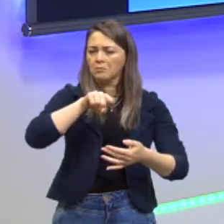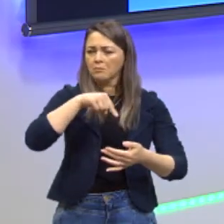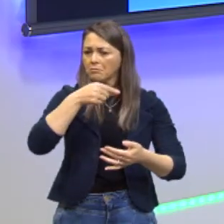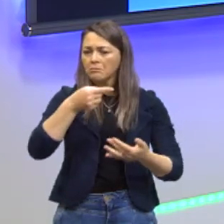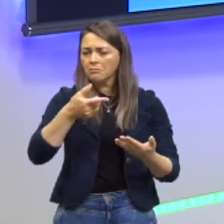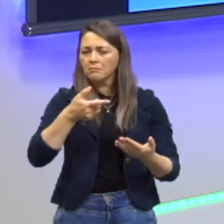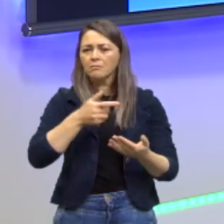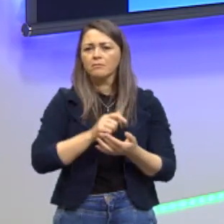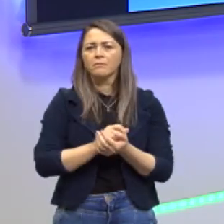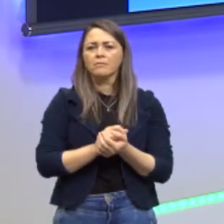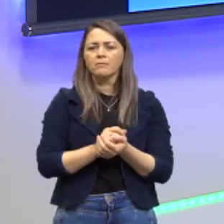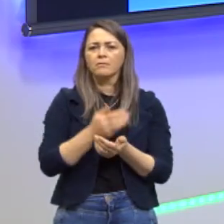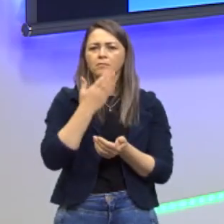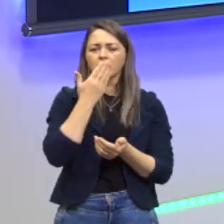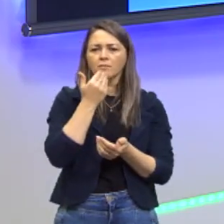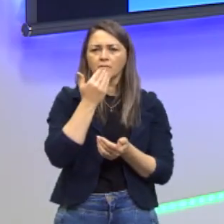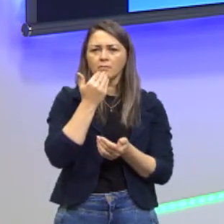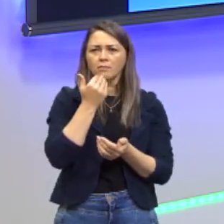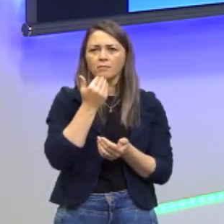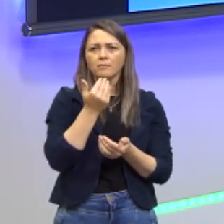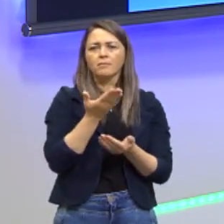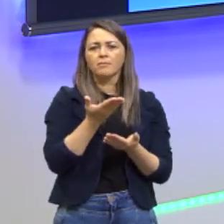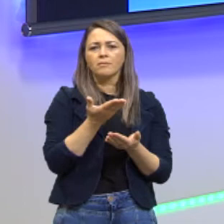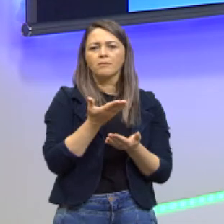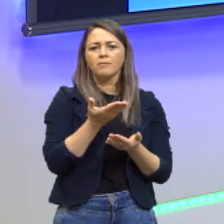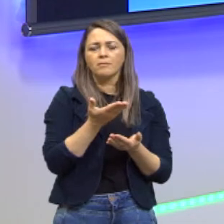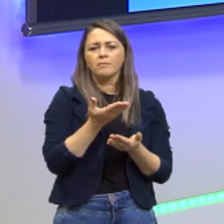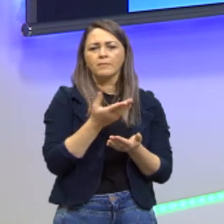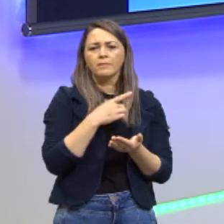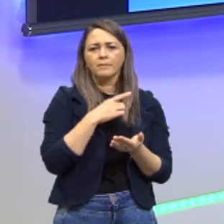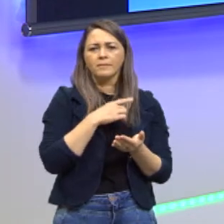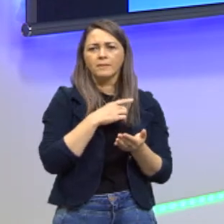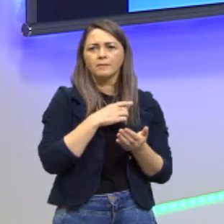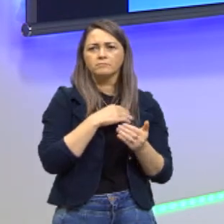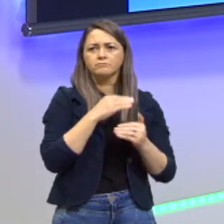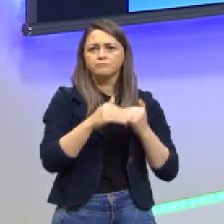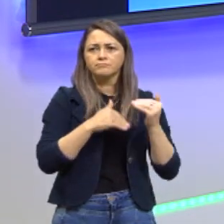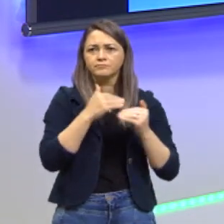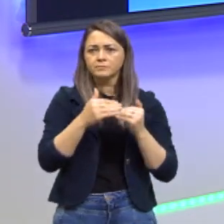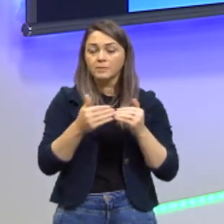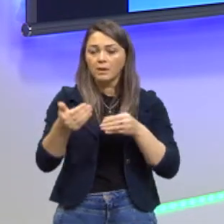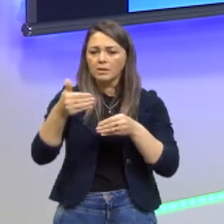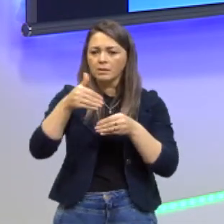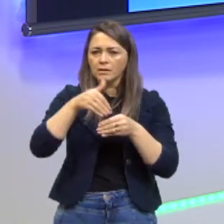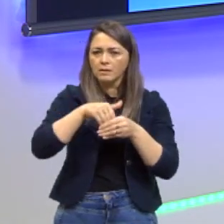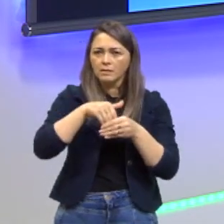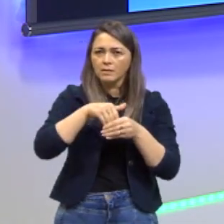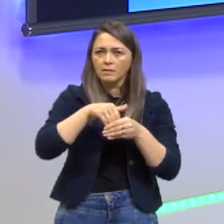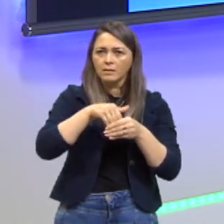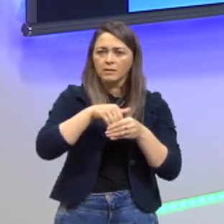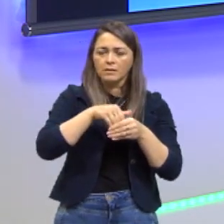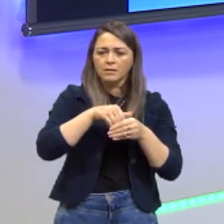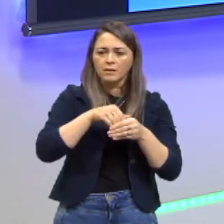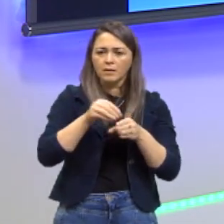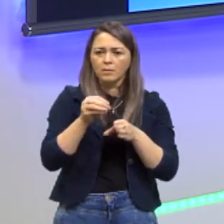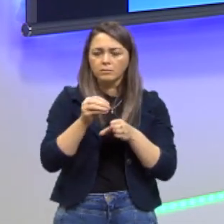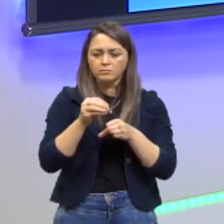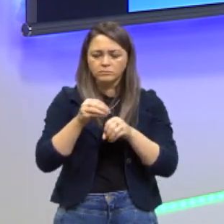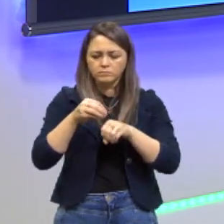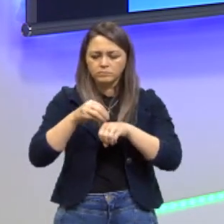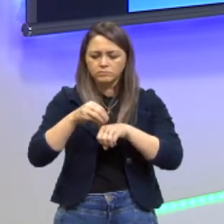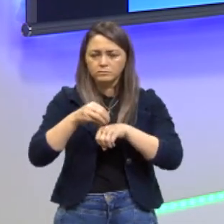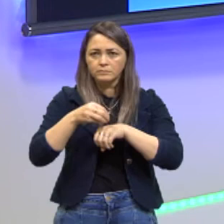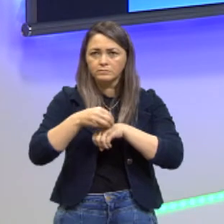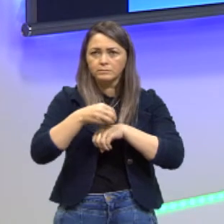alimentos processados que dentro deles, muitas vezes a gente nem imagina que tem soja dentro daquele alimento, pode ter